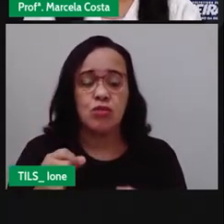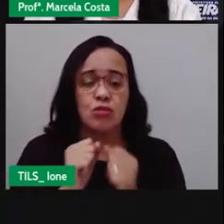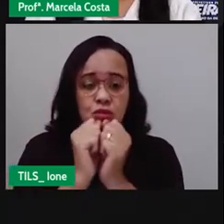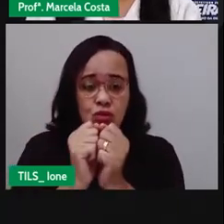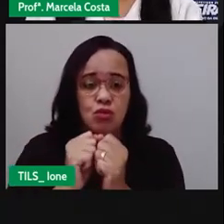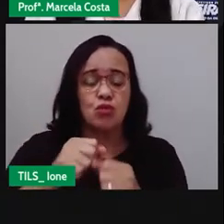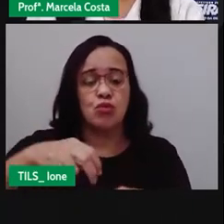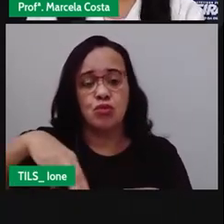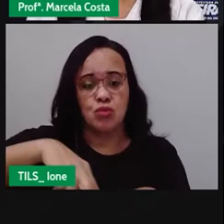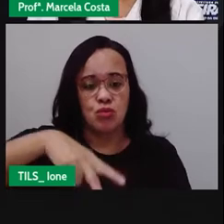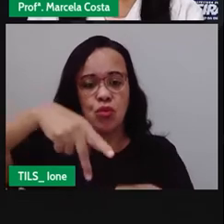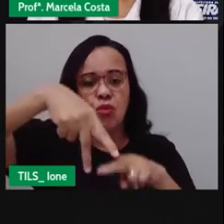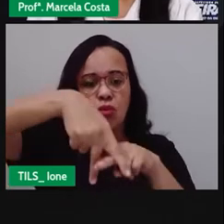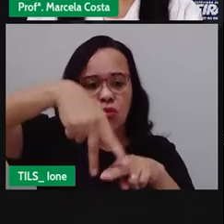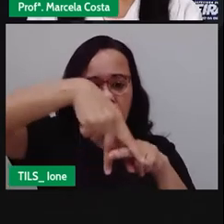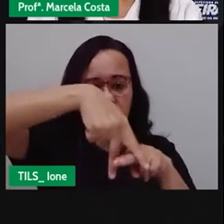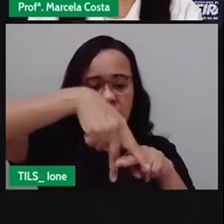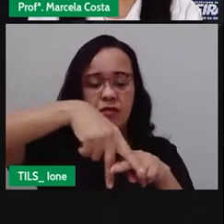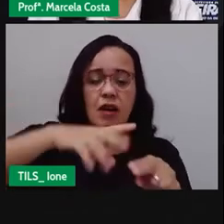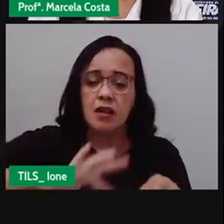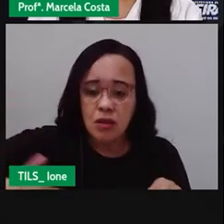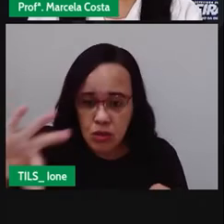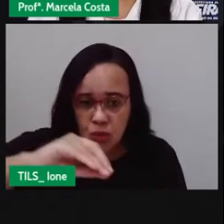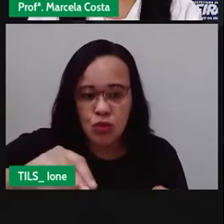e Maria Quinteiro.